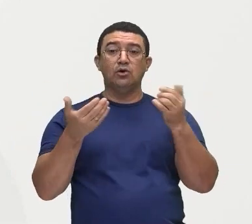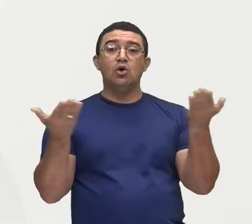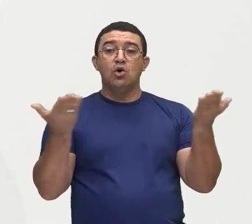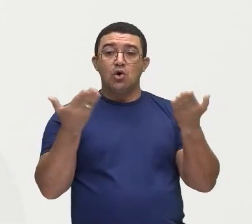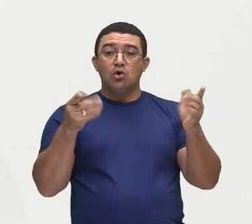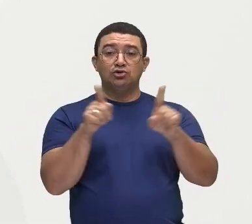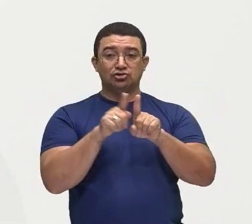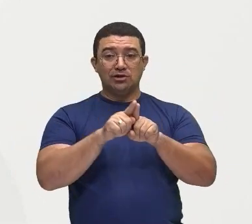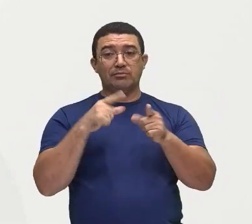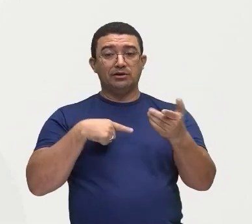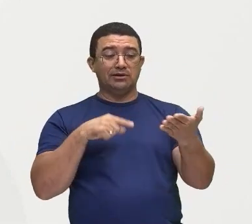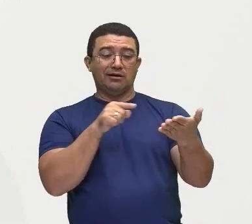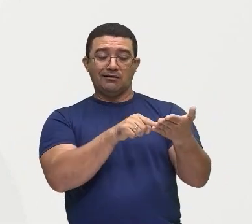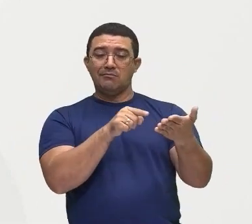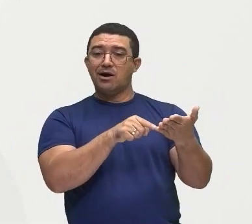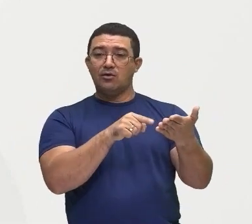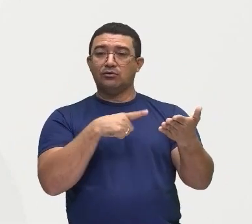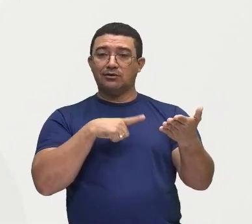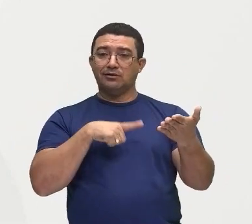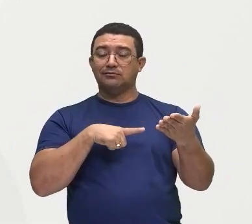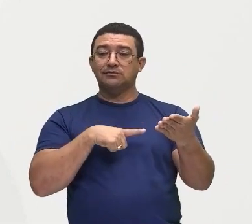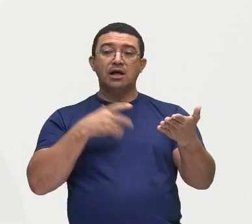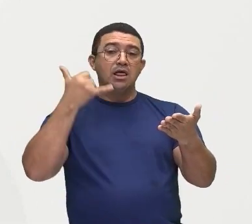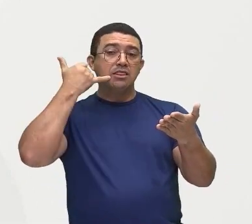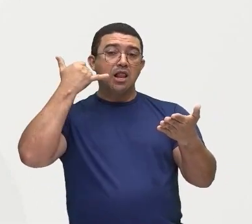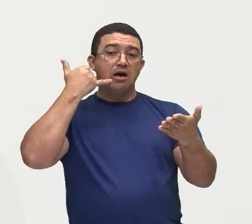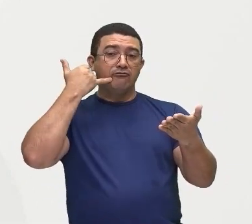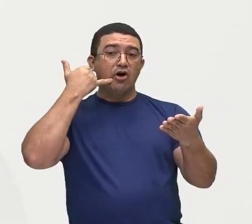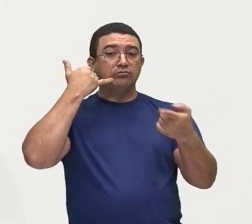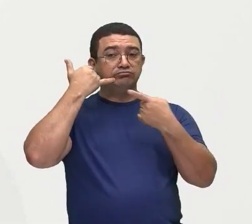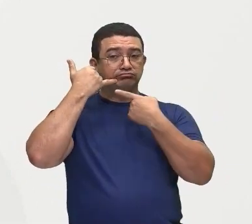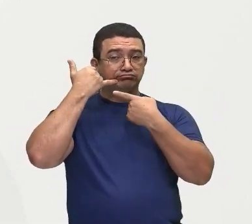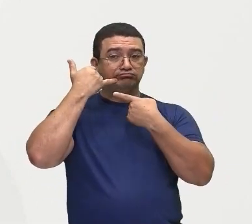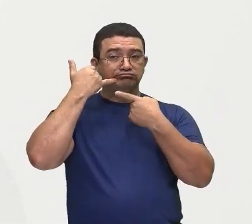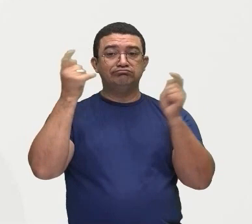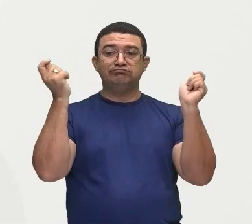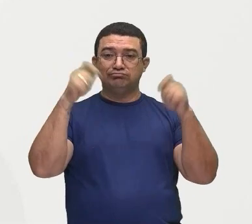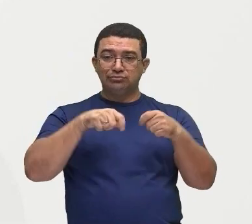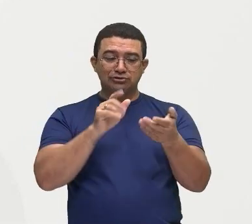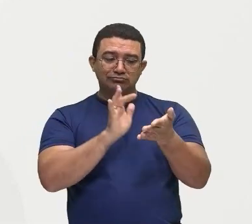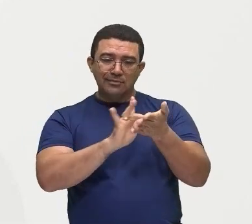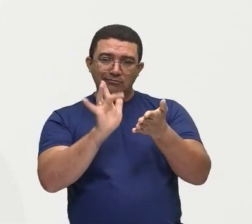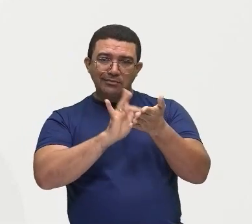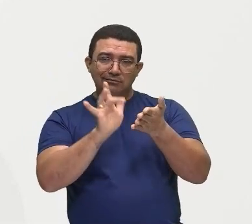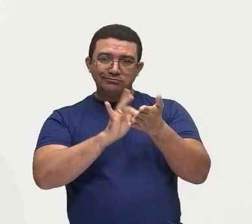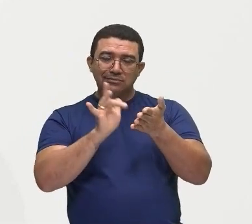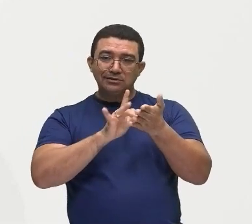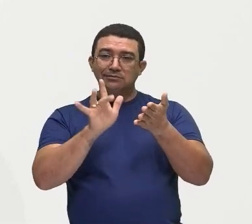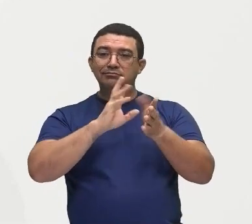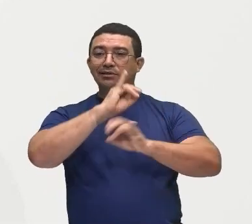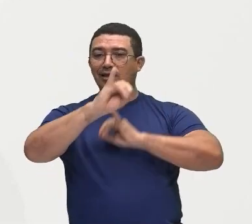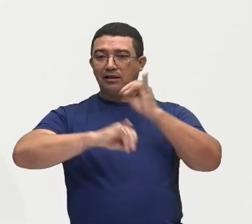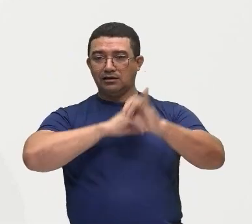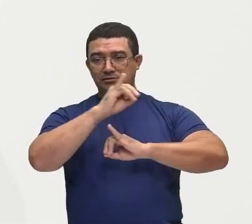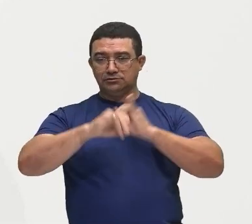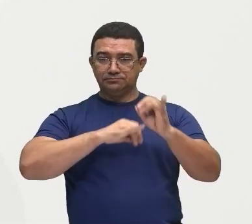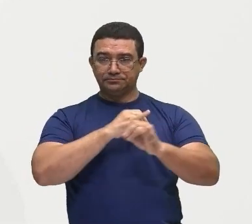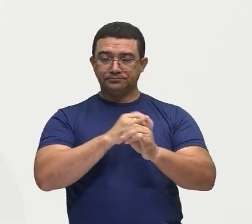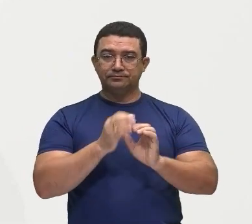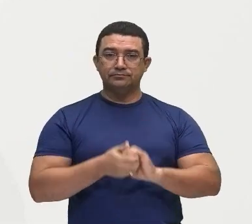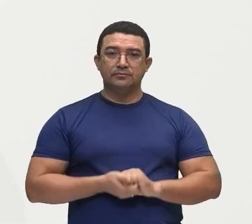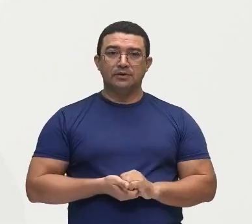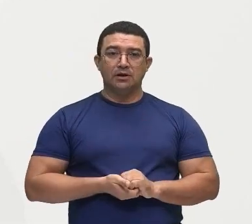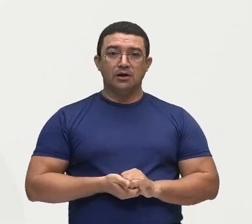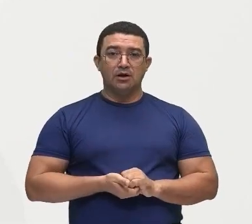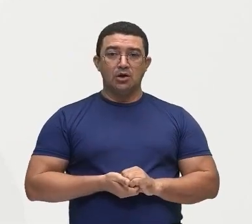na palma da nossa mão, né? Os smartphones, os celulares aí com a presença da internet. Então, hoje em dia,